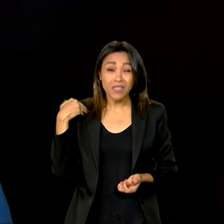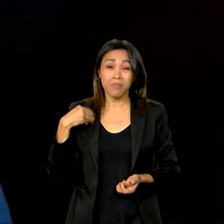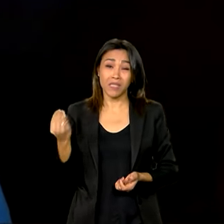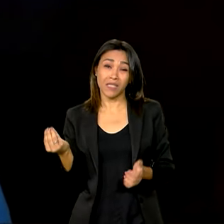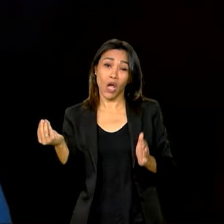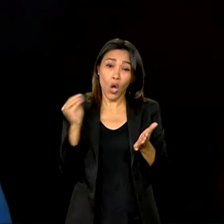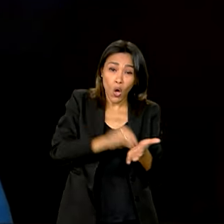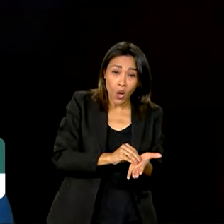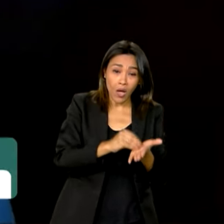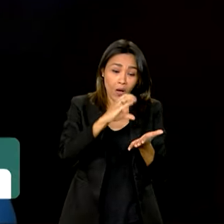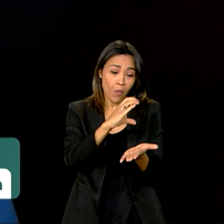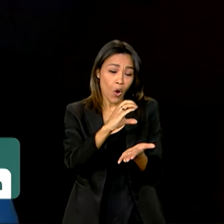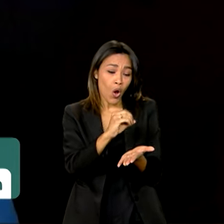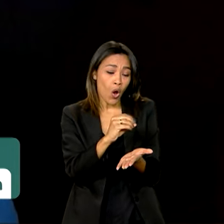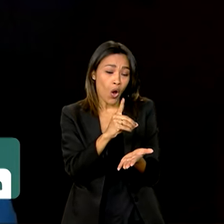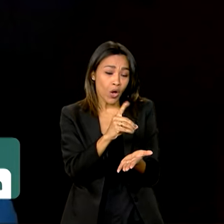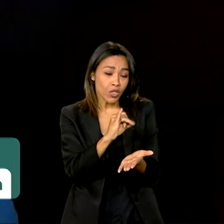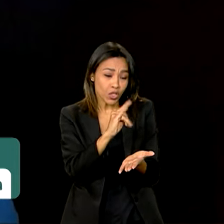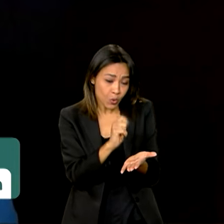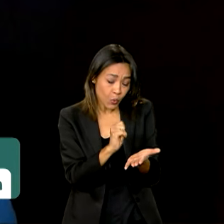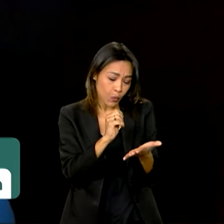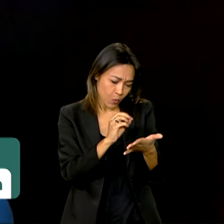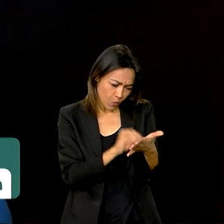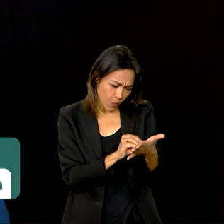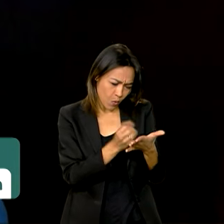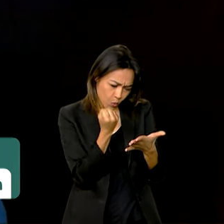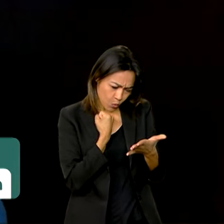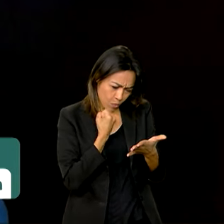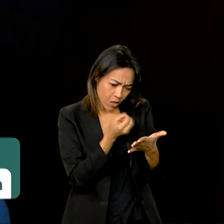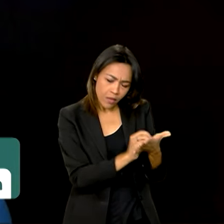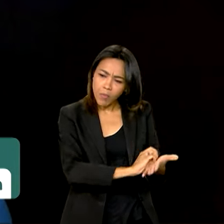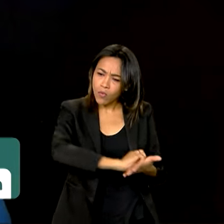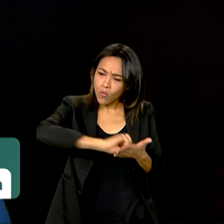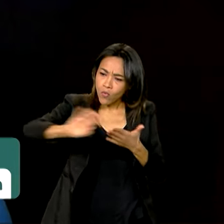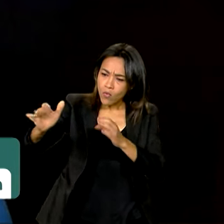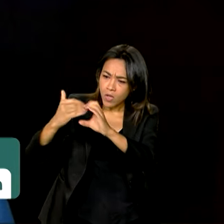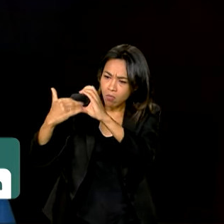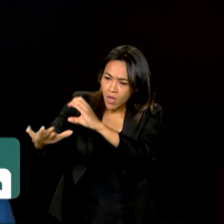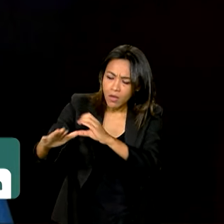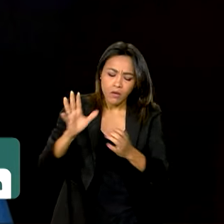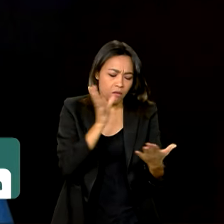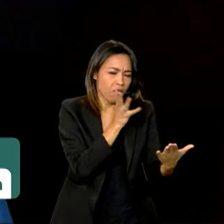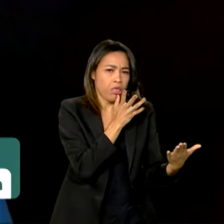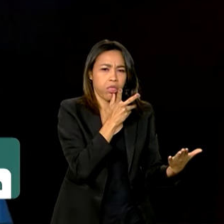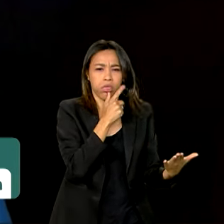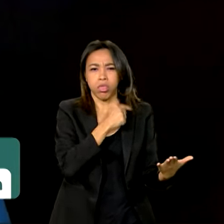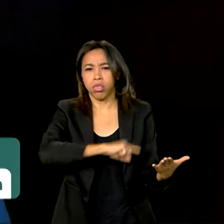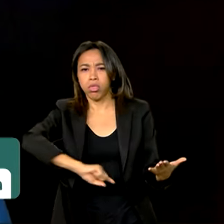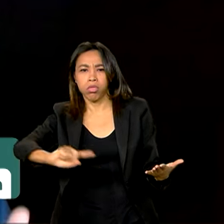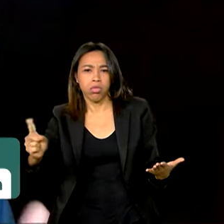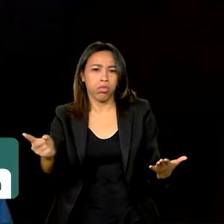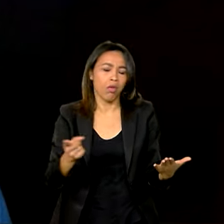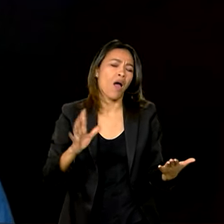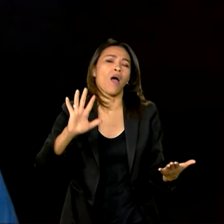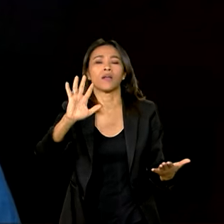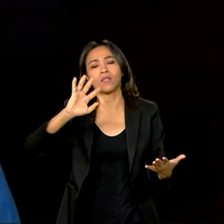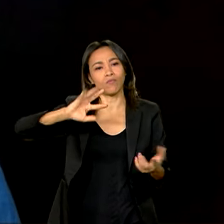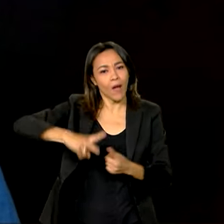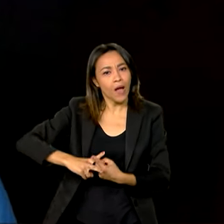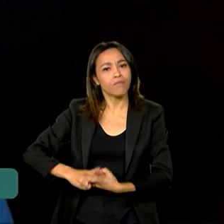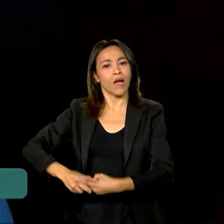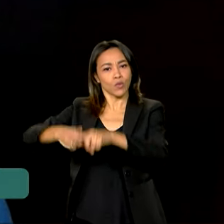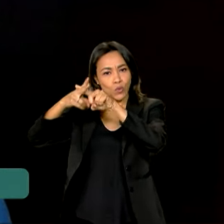para que você conseguisse visualizar o e-mail e aí sim fazer o cadastro. E as pessoas tinham muita dificuldade nisso. Então, nós atualizamos o